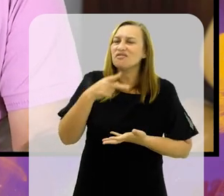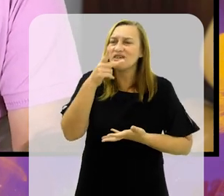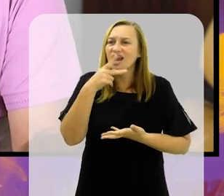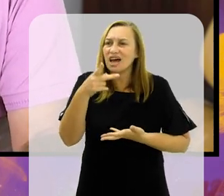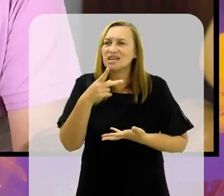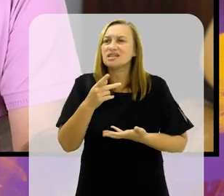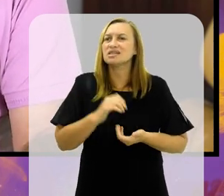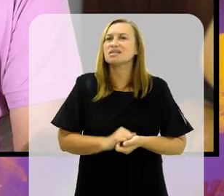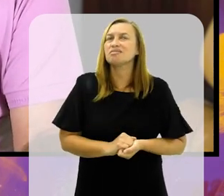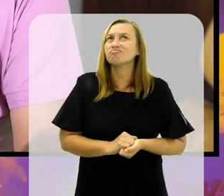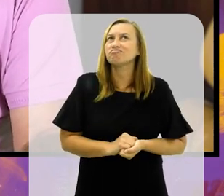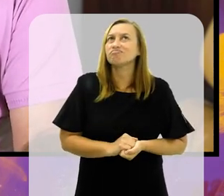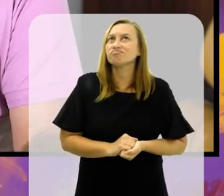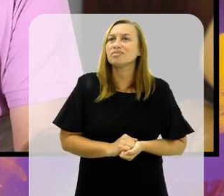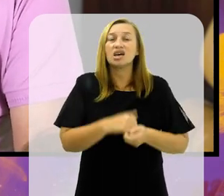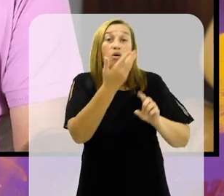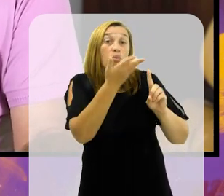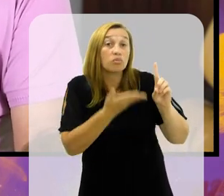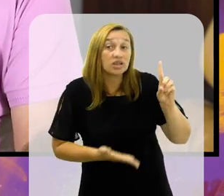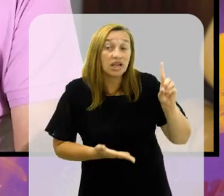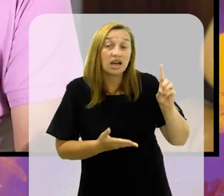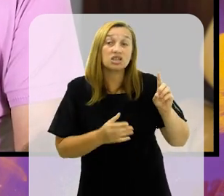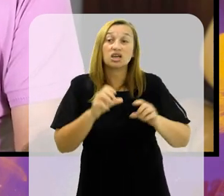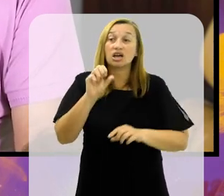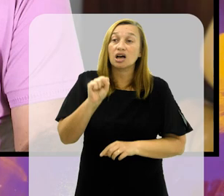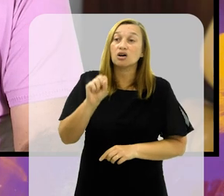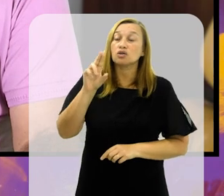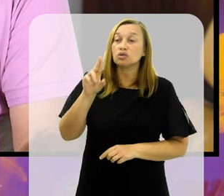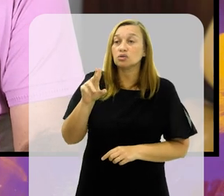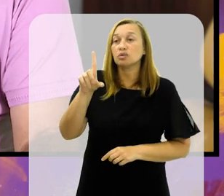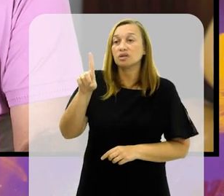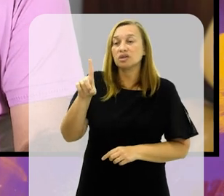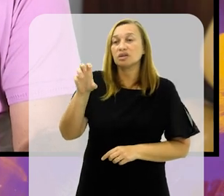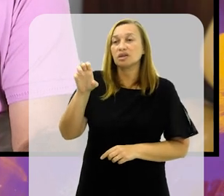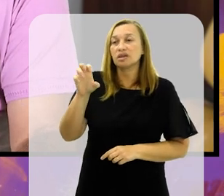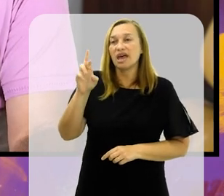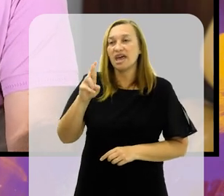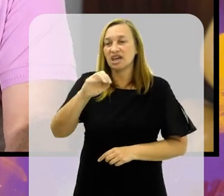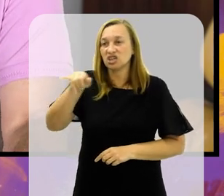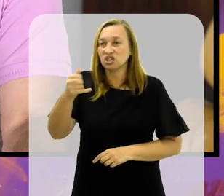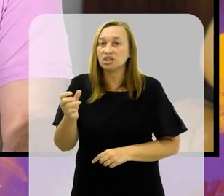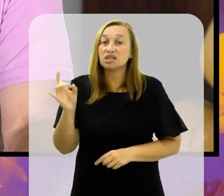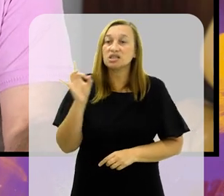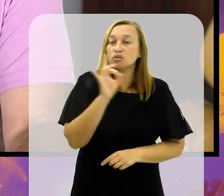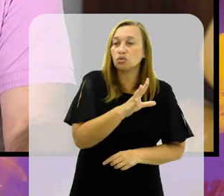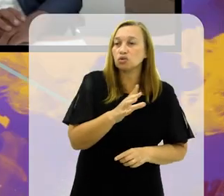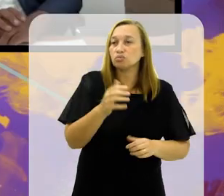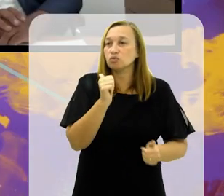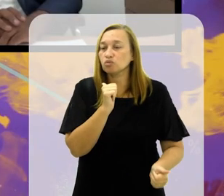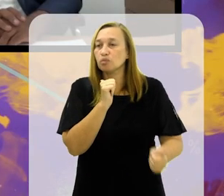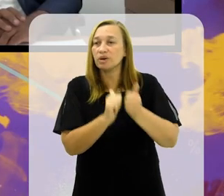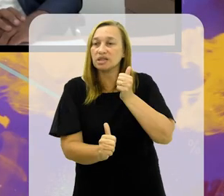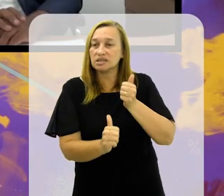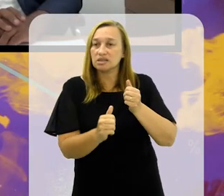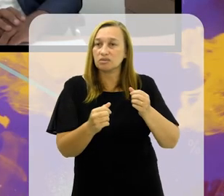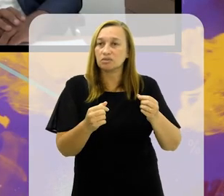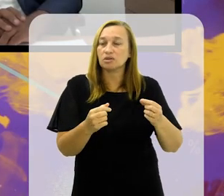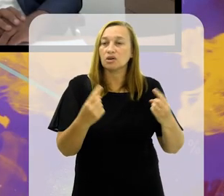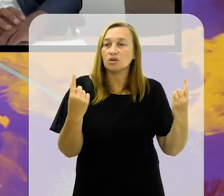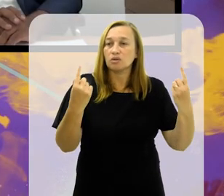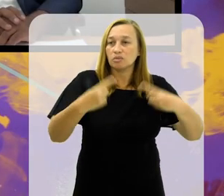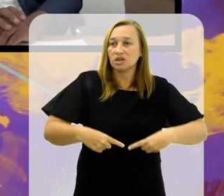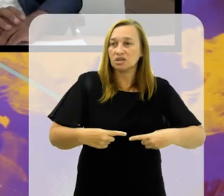falasse a respeito dessa homenagem que a Suderge fez nesse último Fla-Flu, Renato. Olha, nós